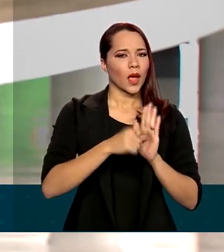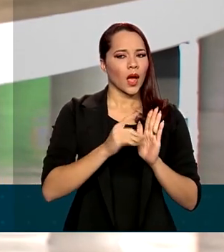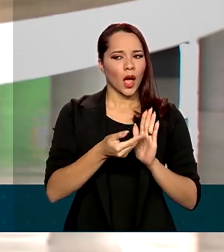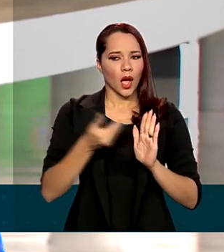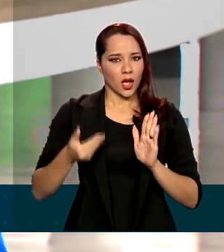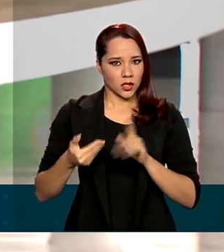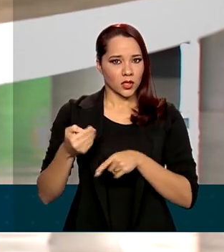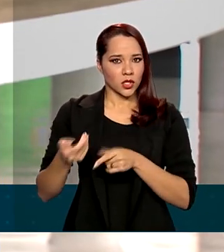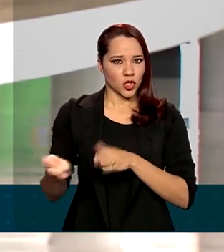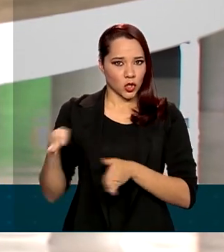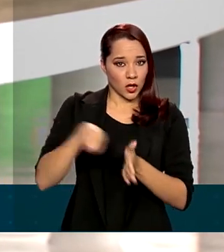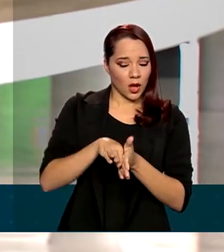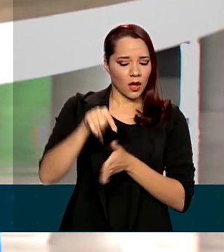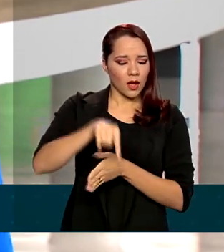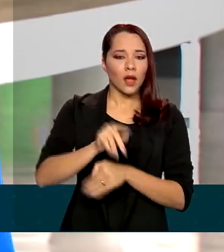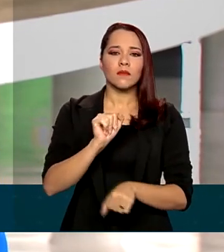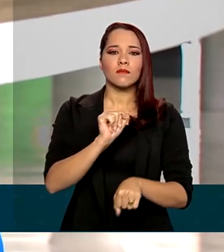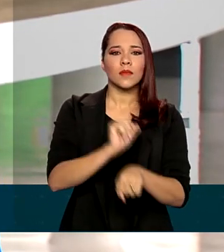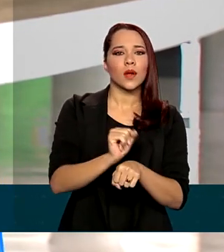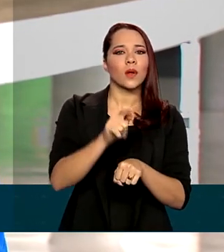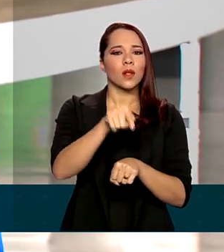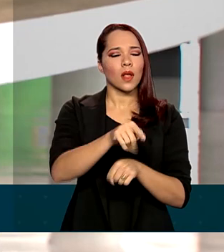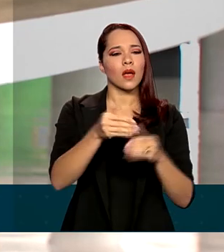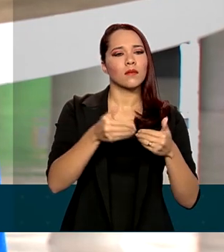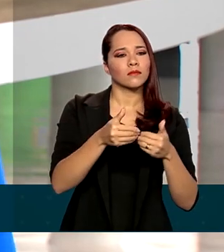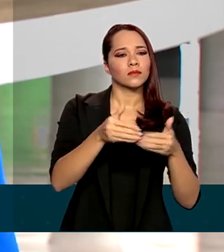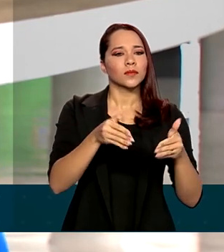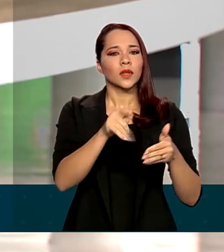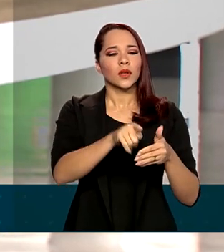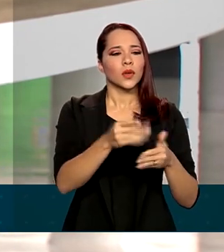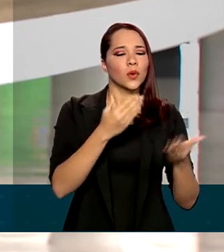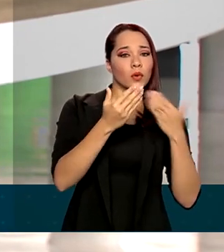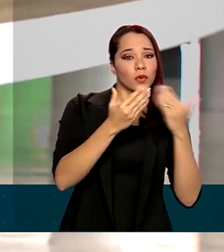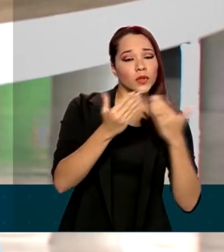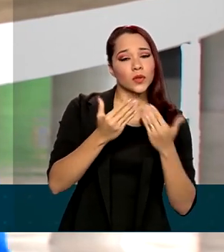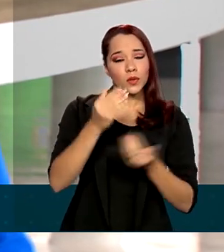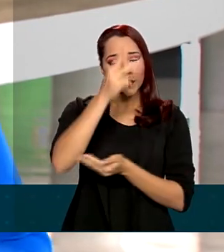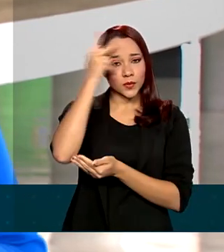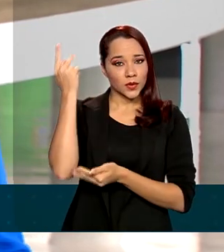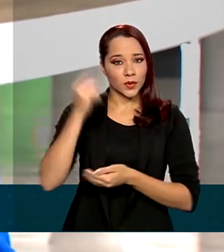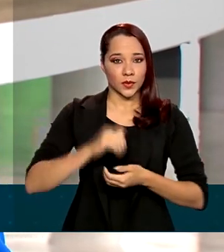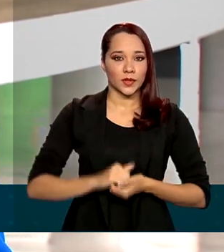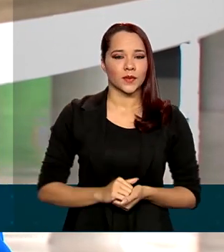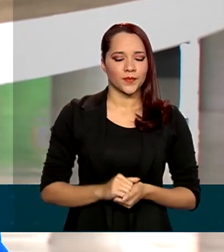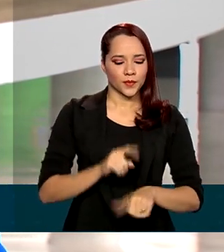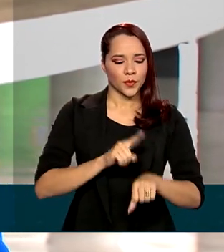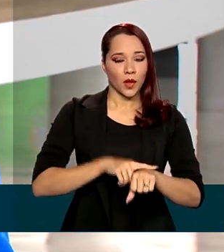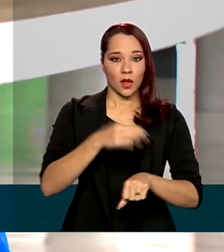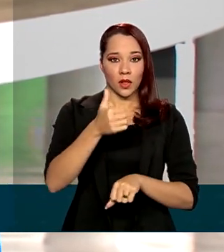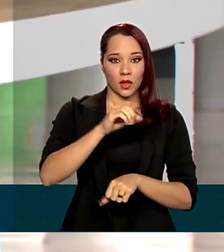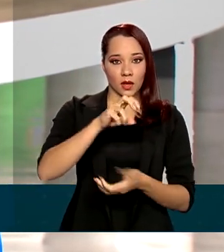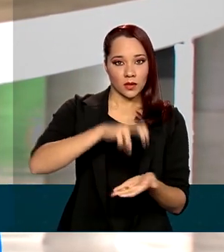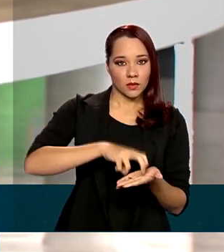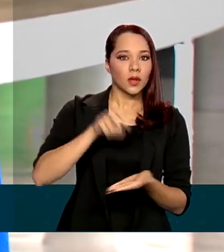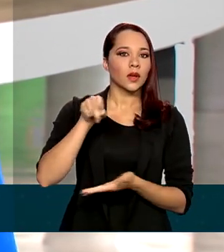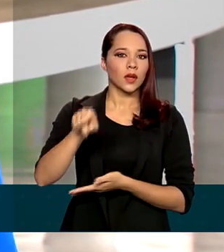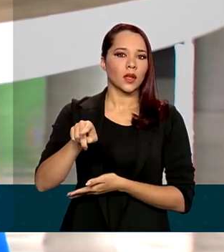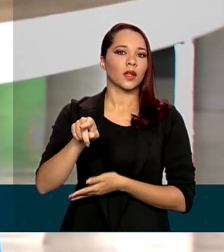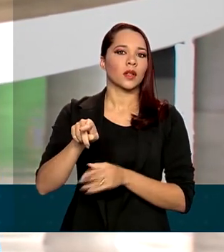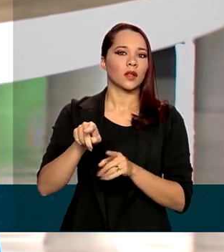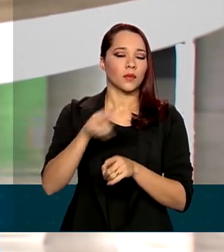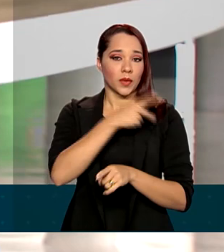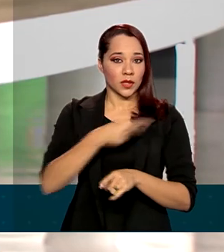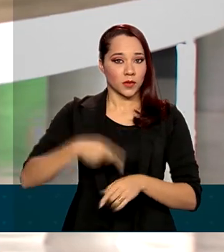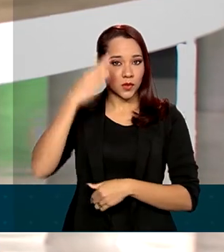vir para cá, ele parou na porta do Alvorada e conversou com apoiadores. Às 10h da manhã, o presidente Jair